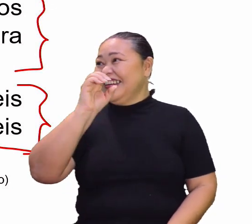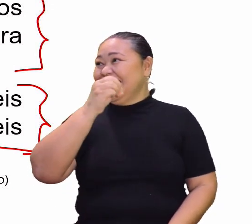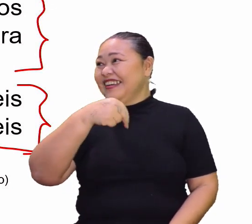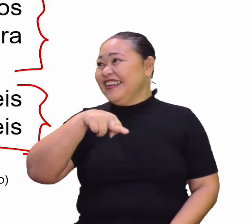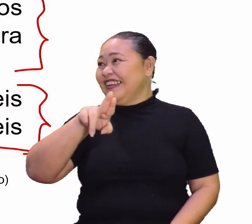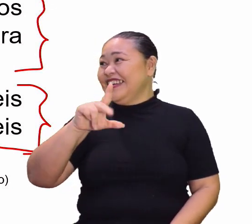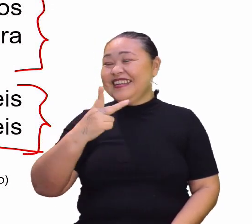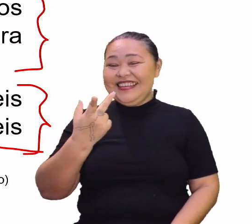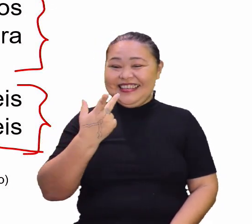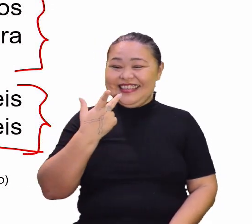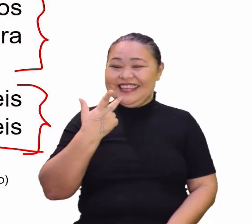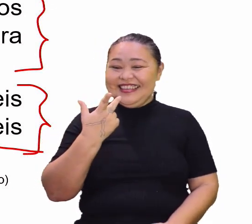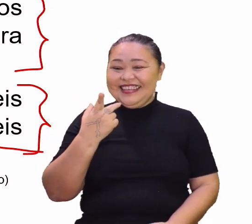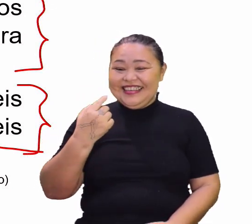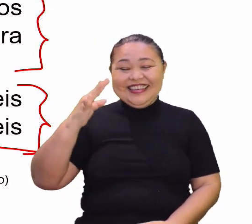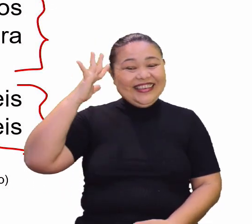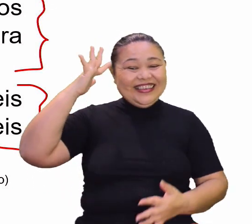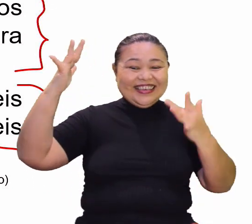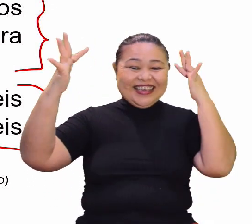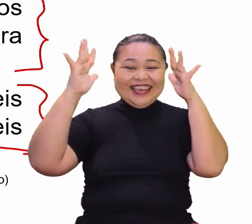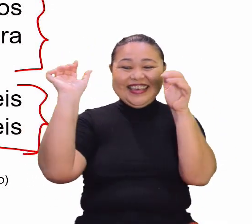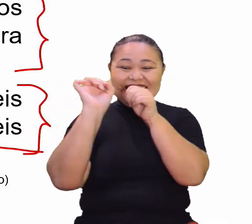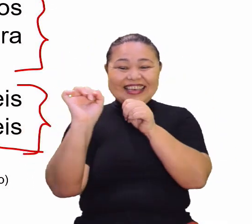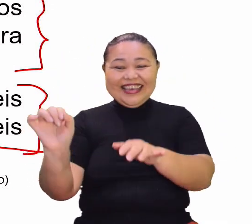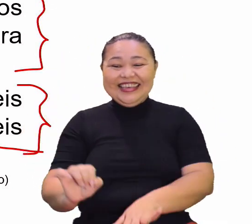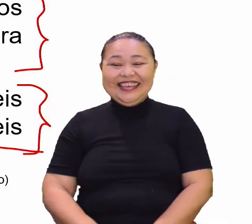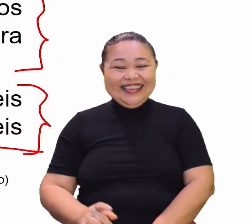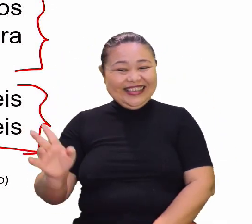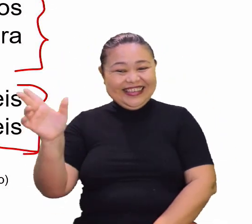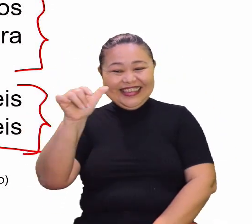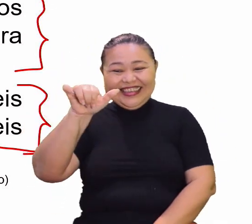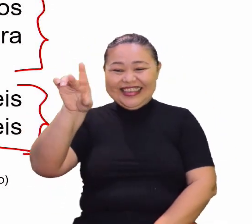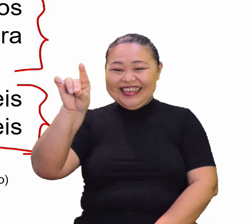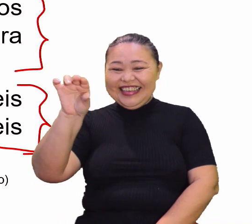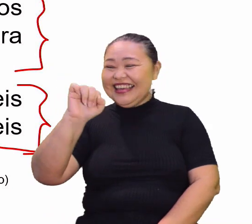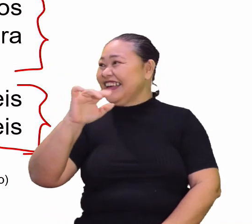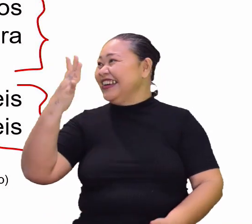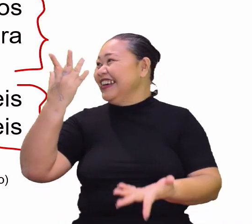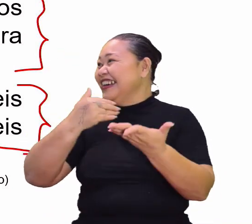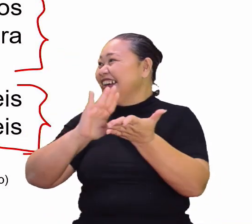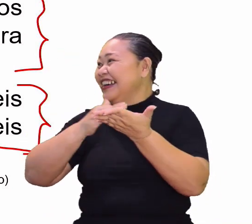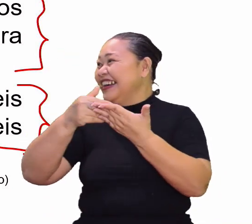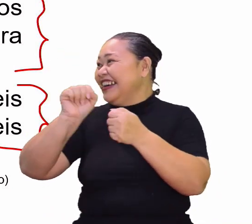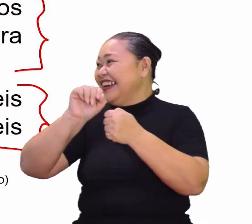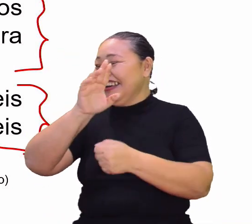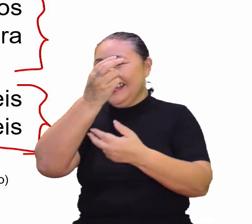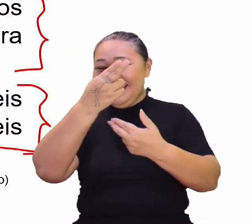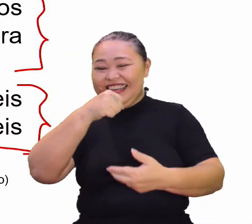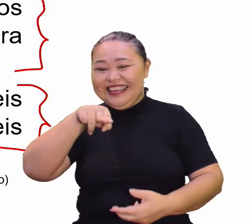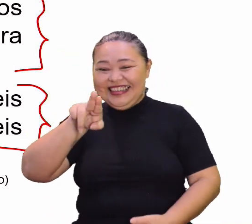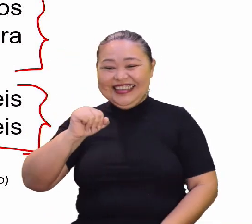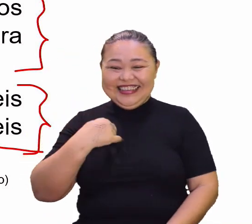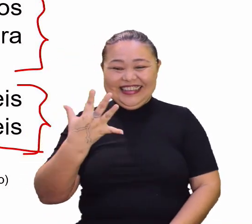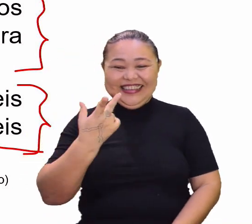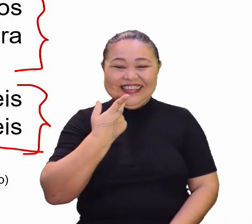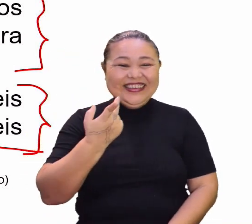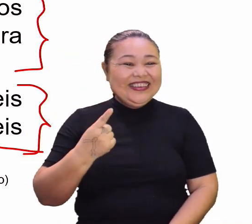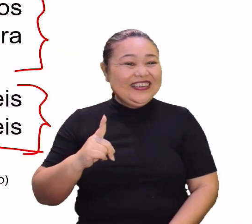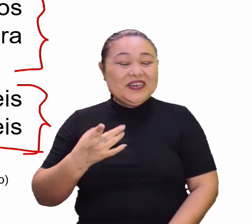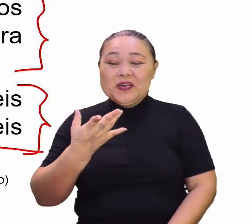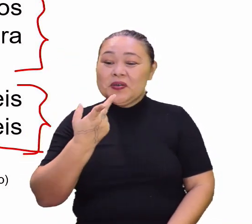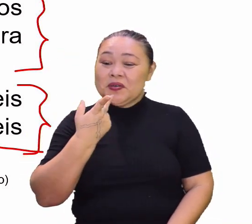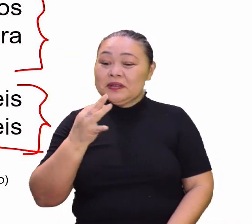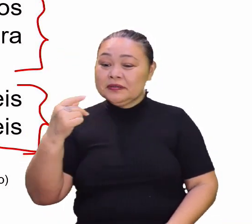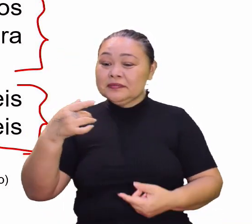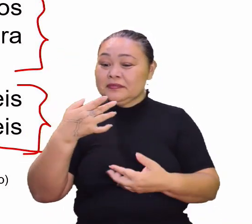mandar você... Meu sonho. Vamos lá. mandar você e Aldelinda lá. E Aldelinda vai lhe interpretar lá na ONU. Você fala muito bonito. Você está